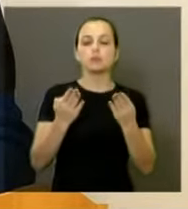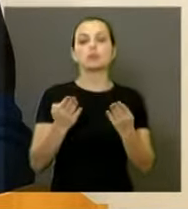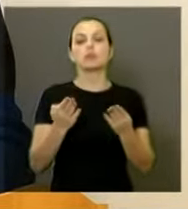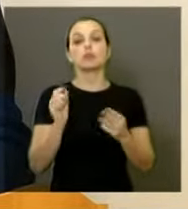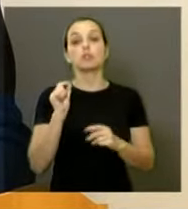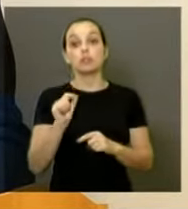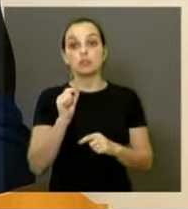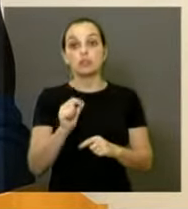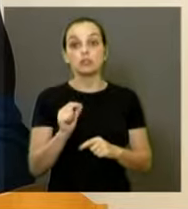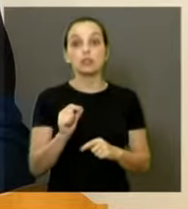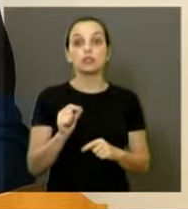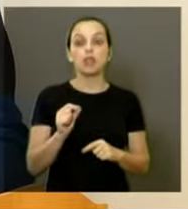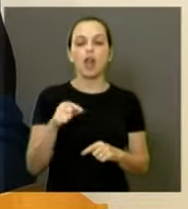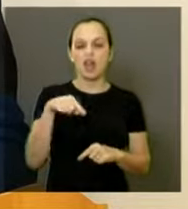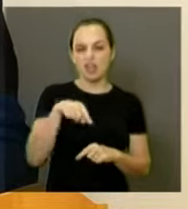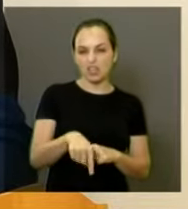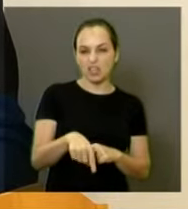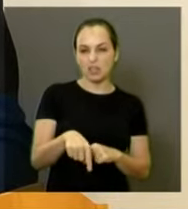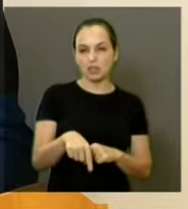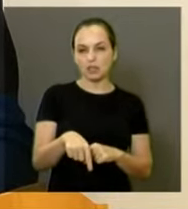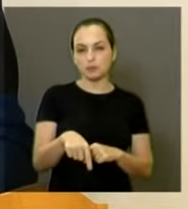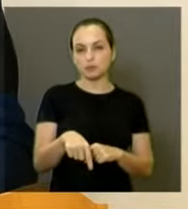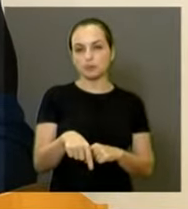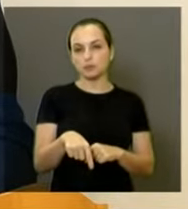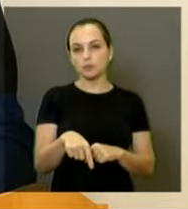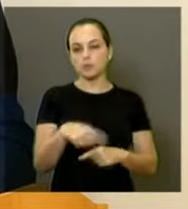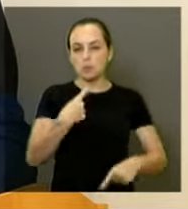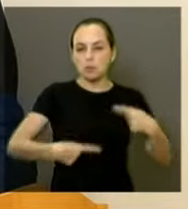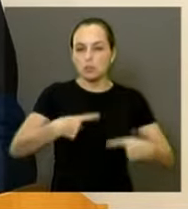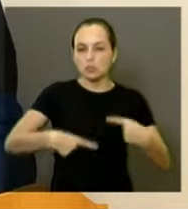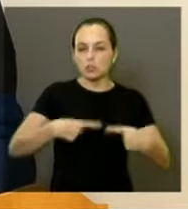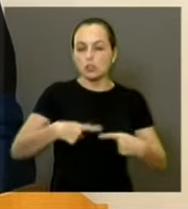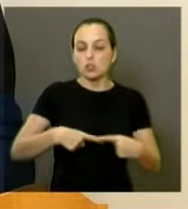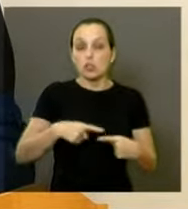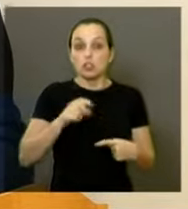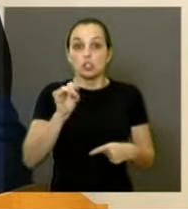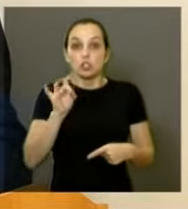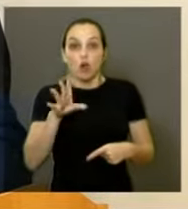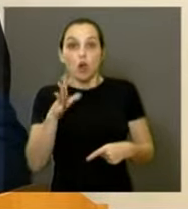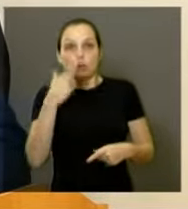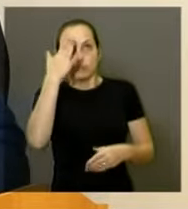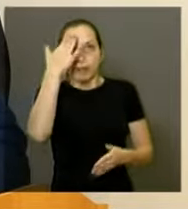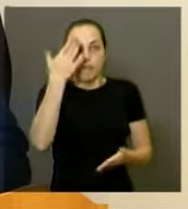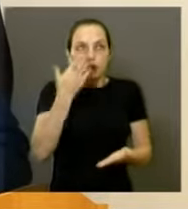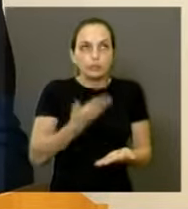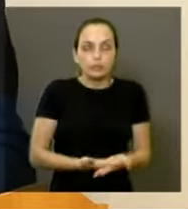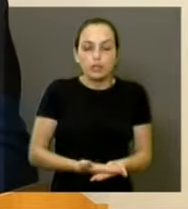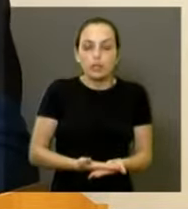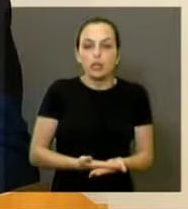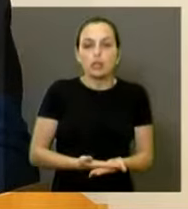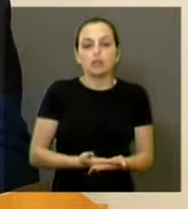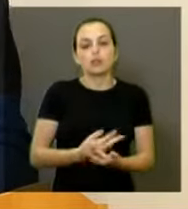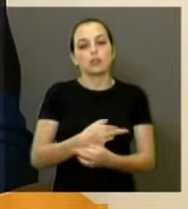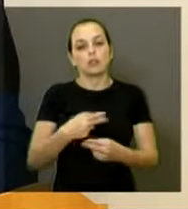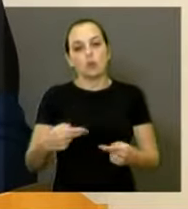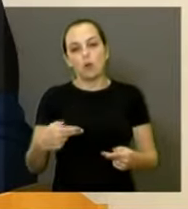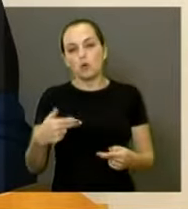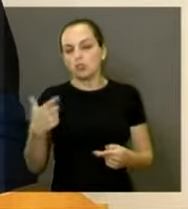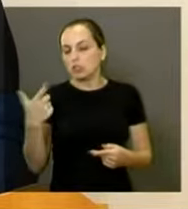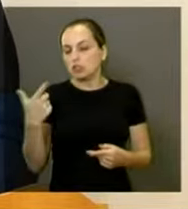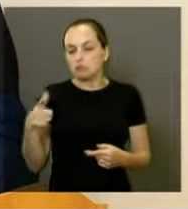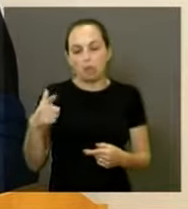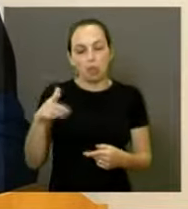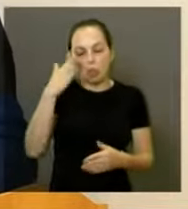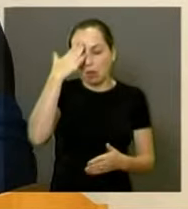e não podemos aqui fazer um debate só no que a gente acredita, no que a gente não acredita,